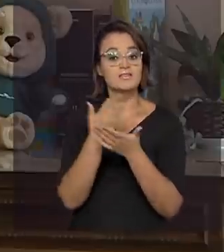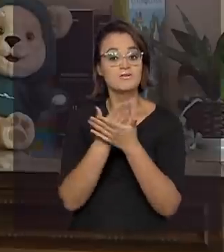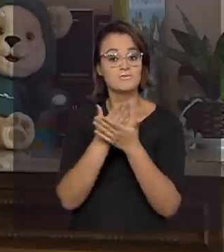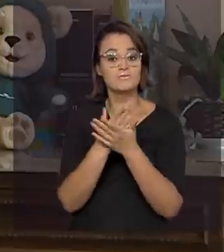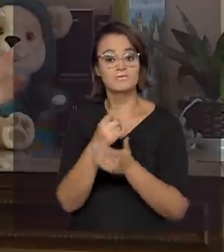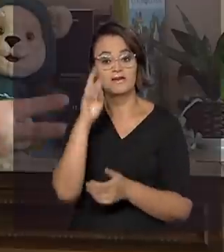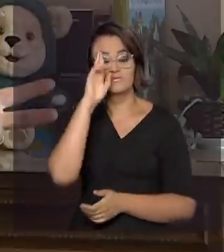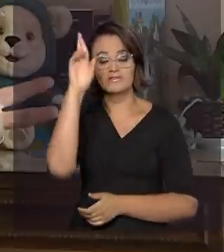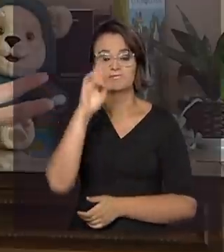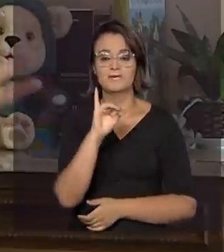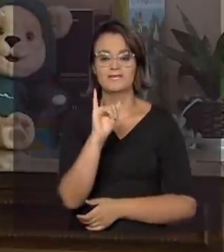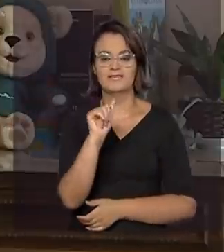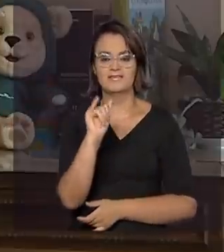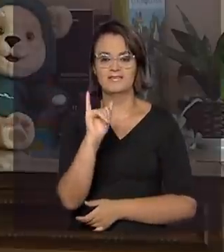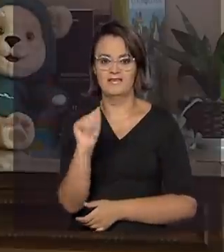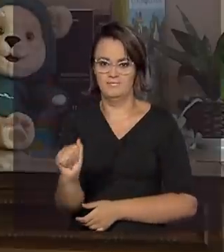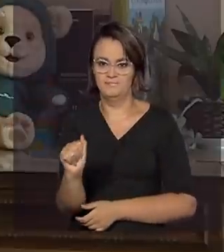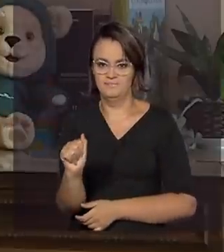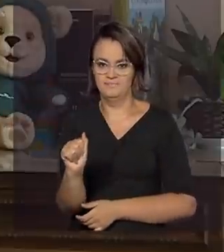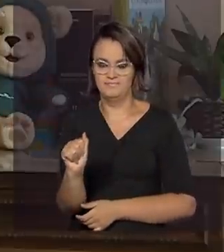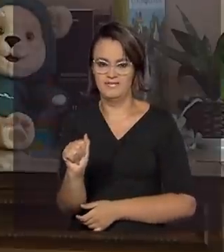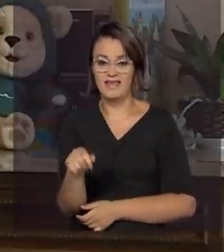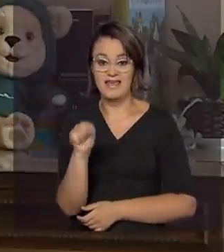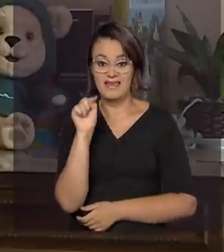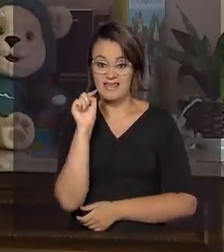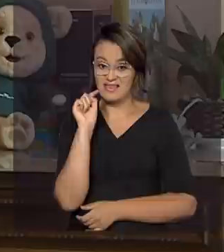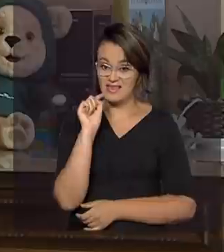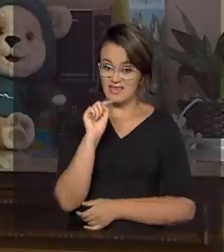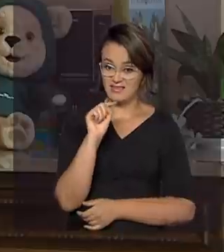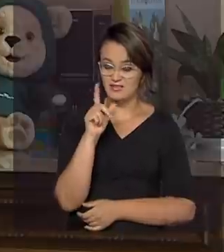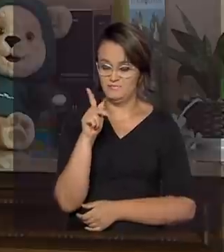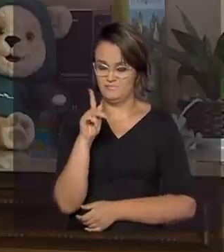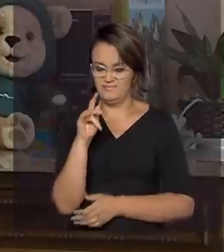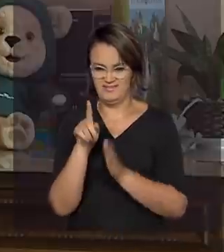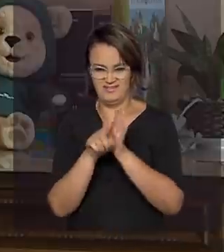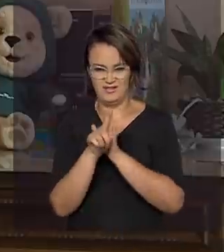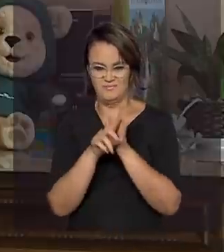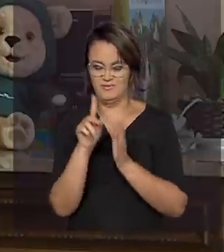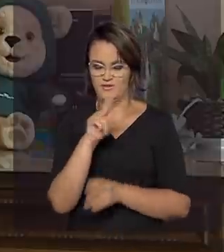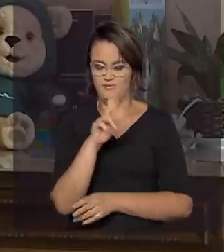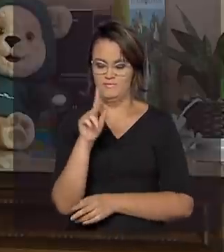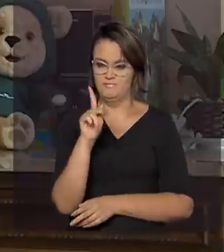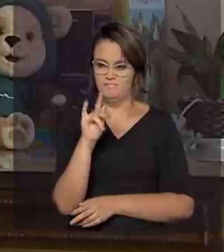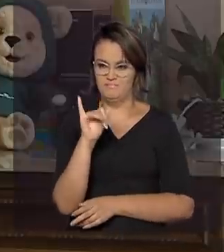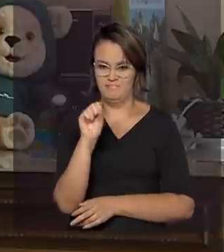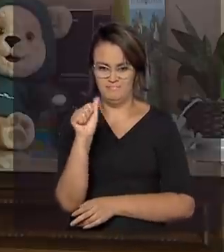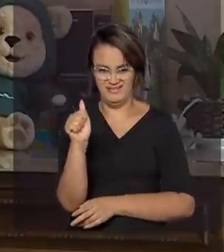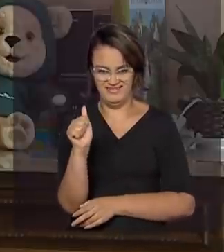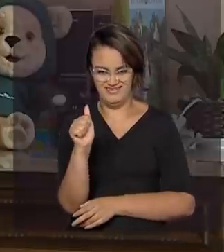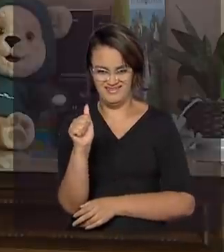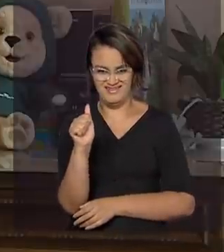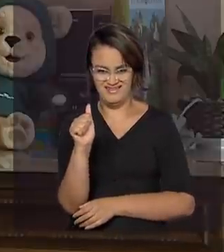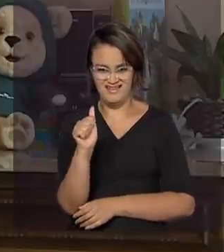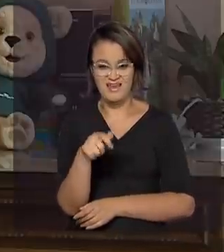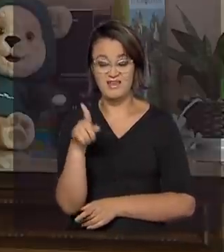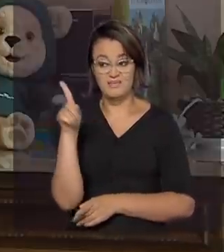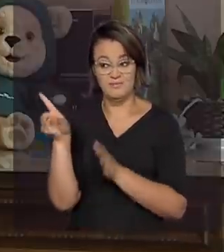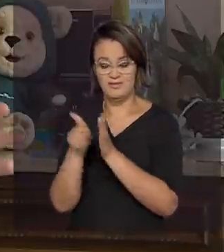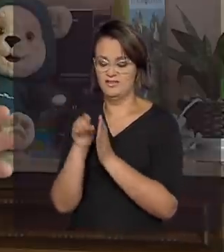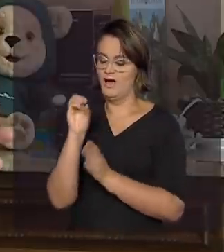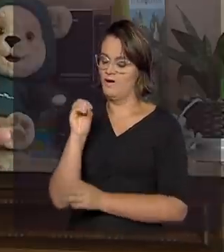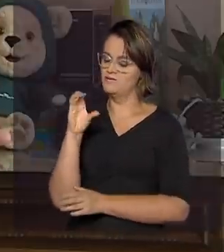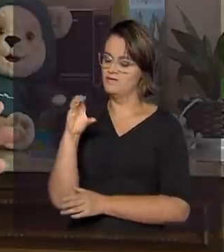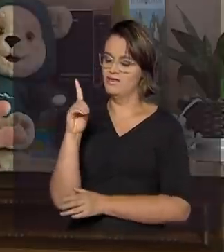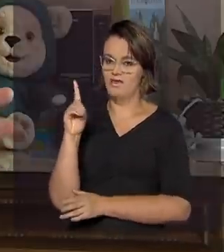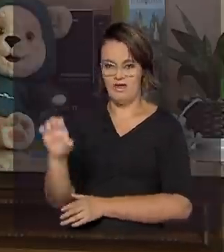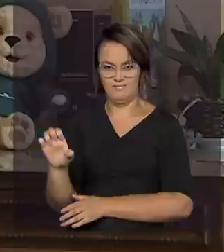IEA. O PISA, ele já é uma avaliação da OCDE. Então,